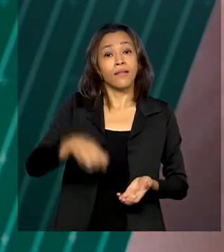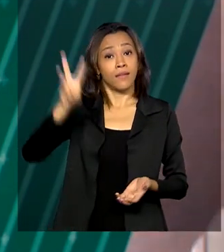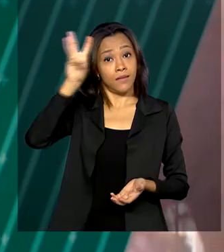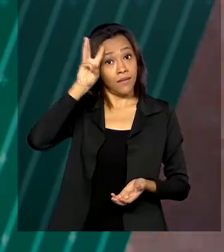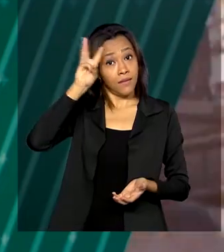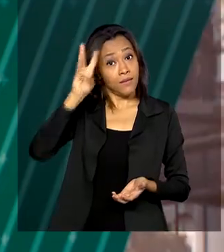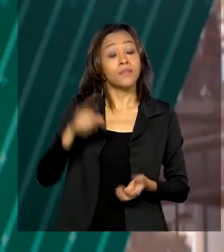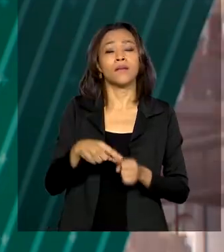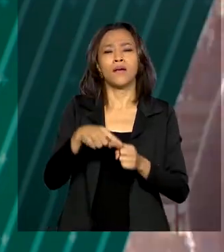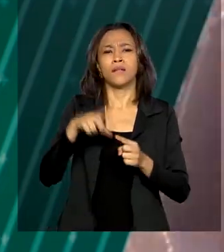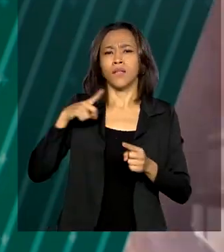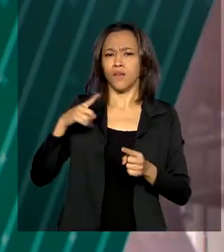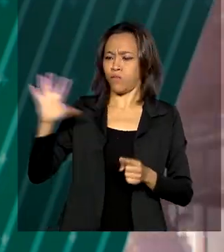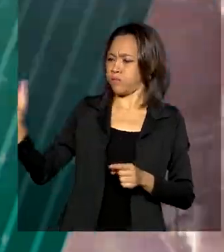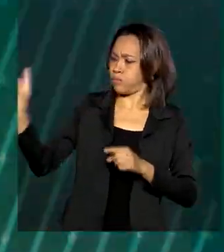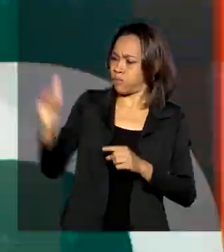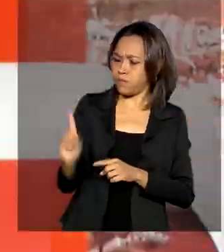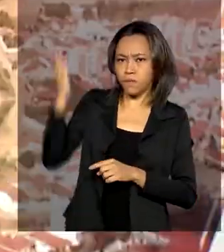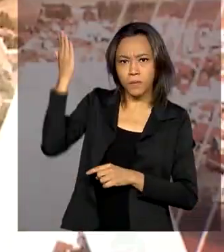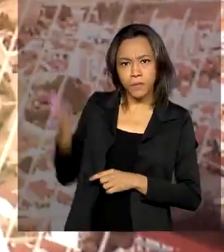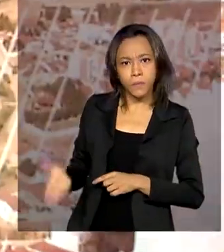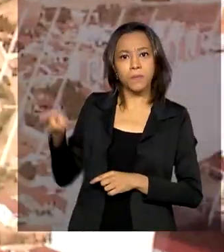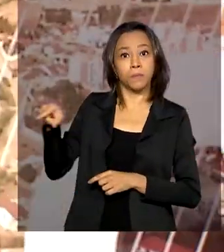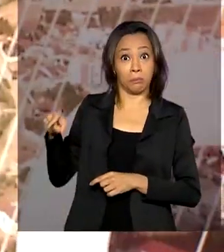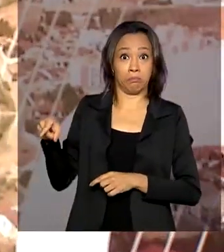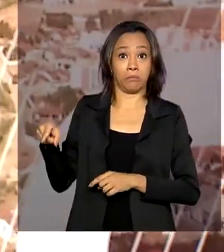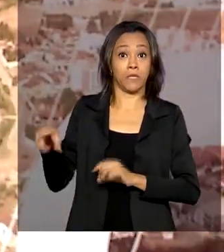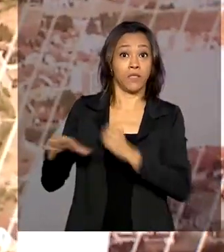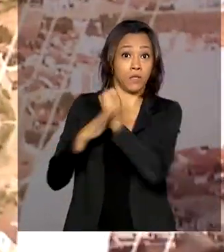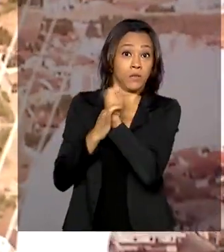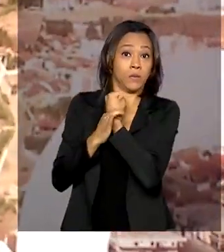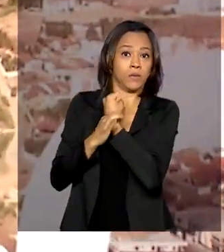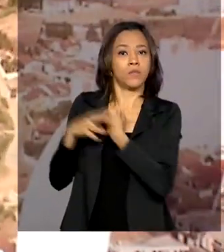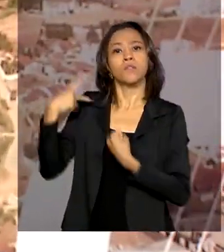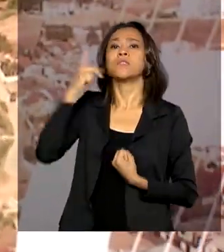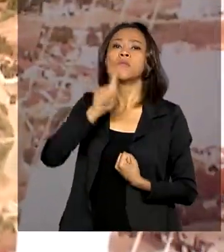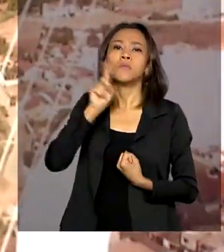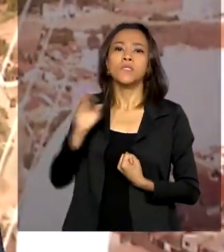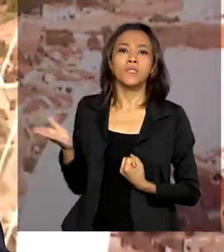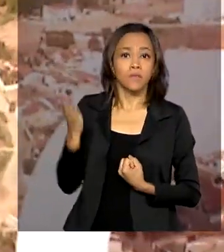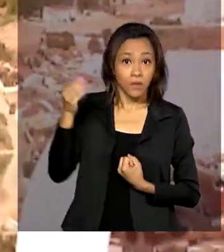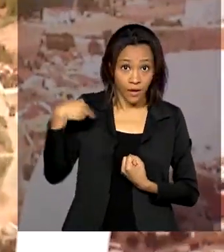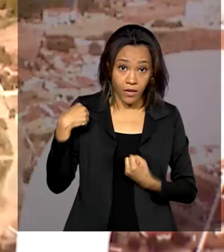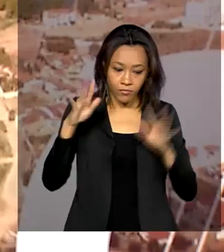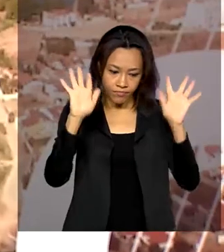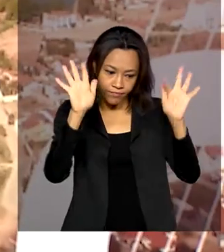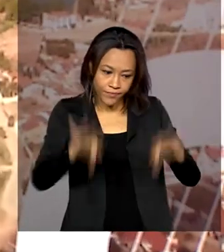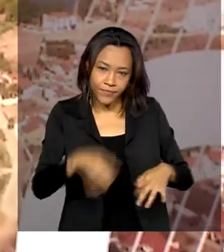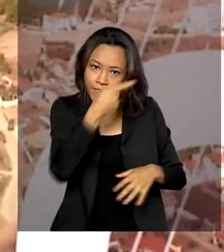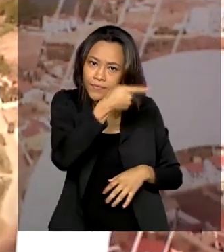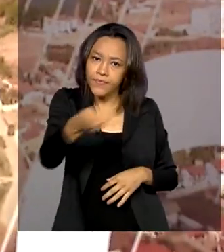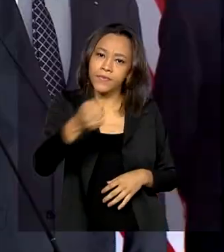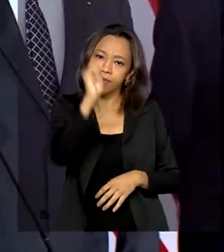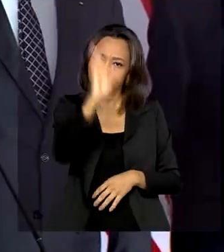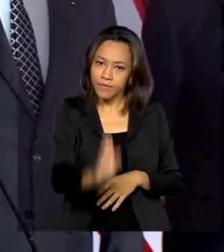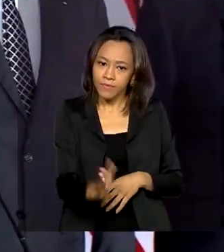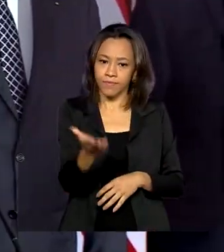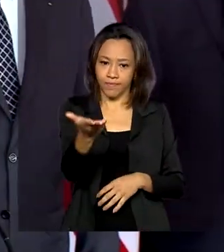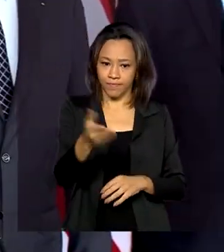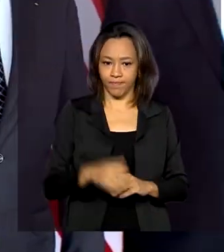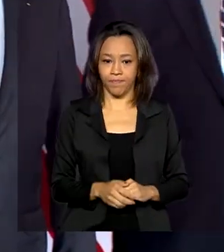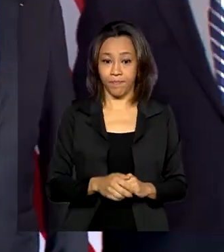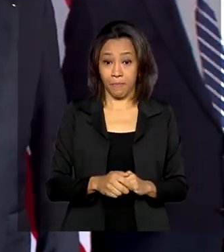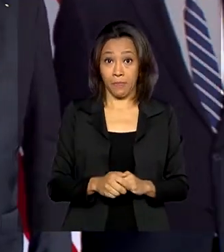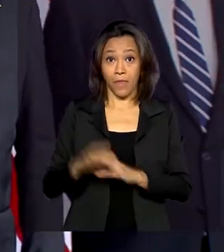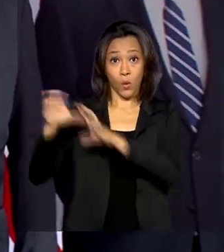liderada pelo Conselheiro de Segurança Nacional norte-americano, Robert O'Brien, encerrou a visita ao Brasil. A